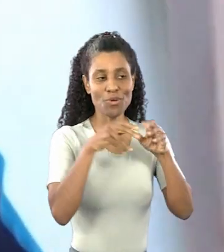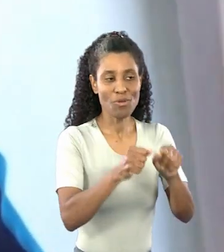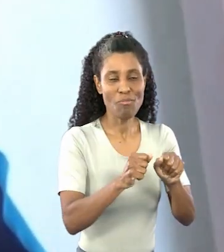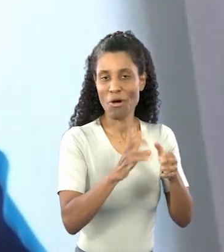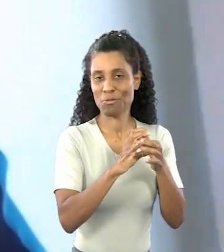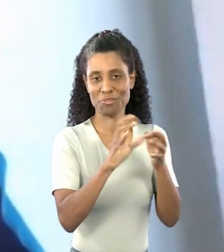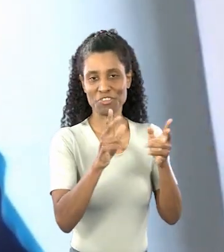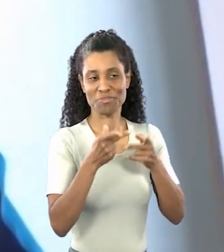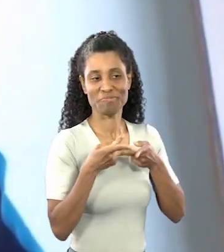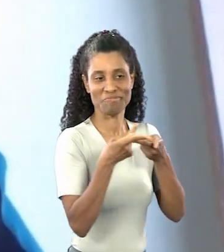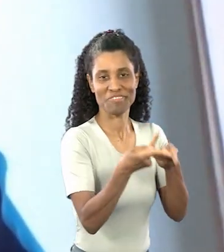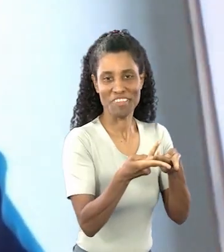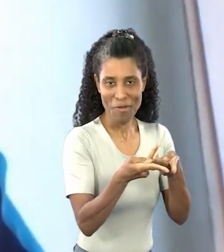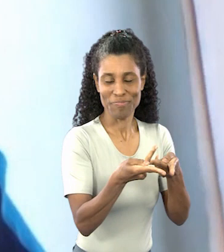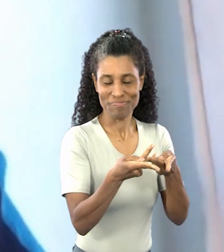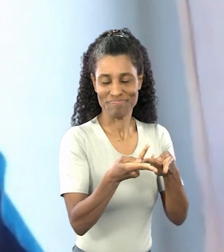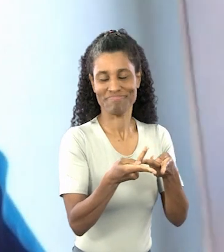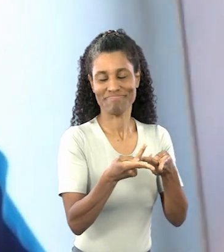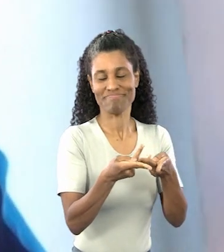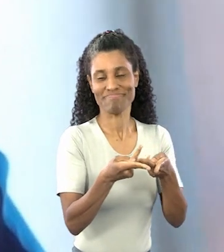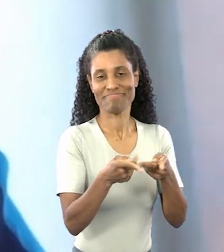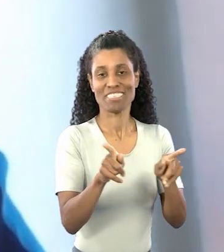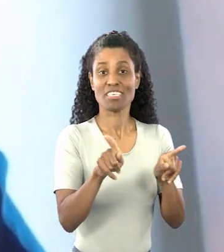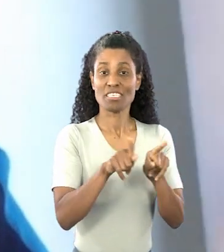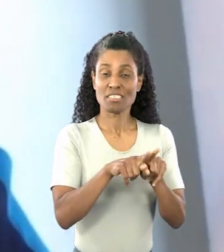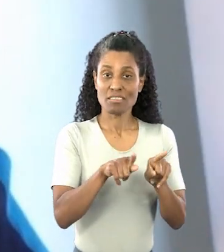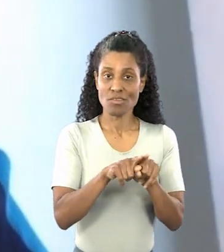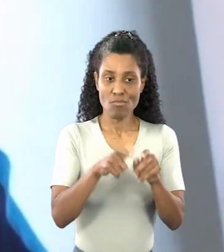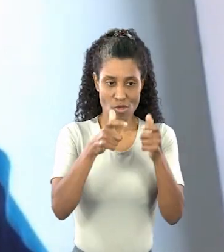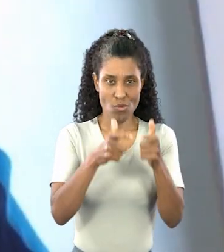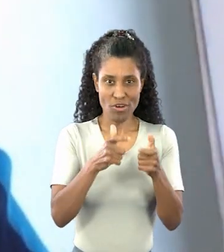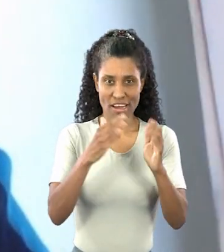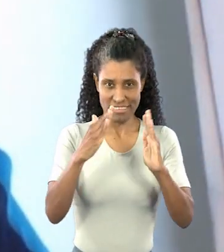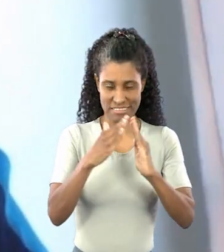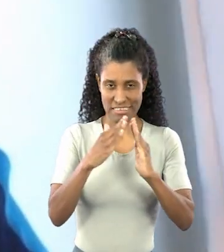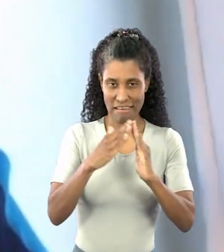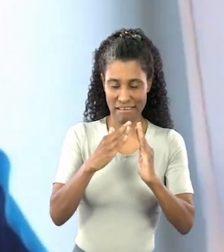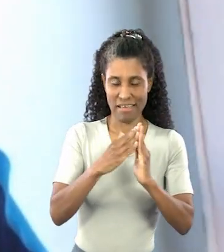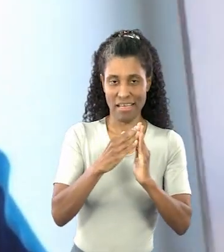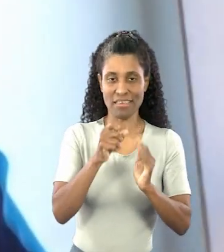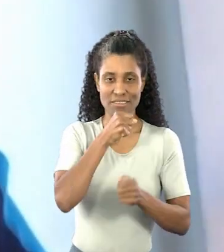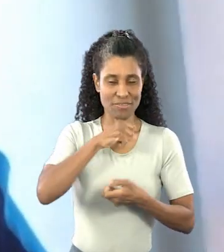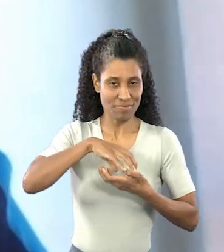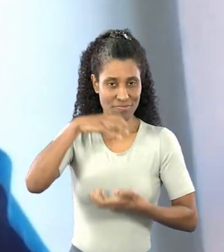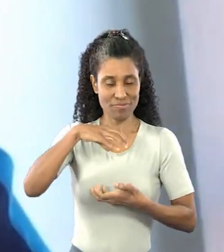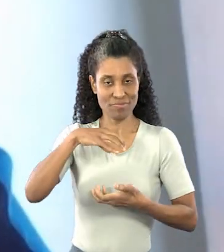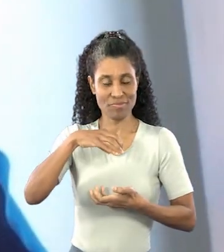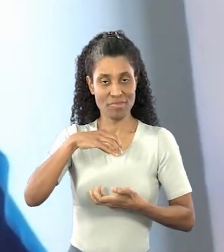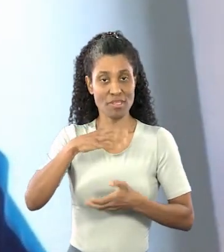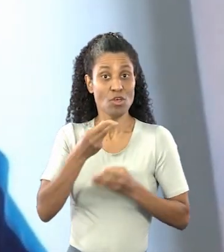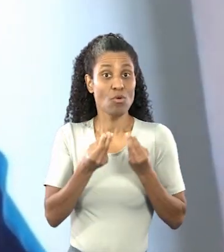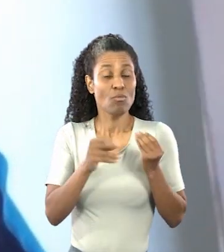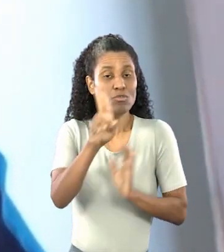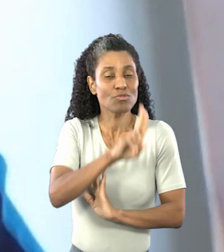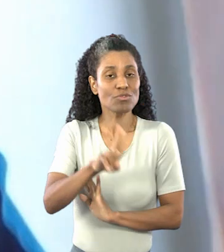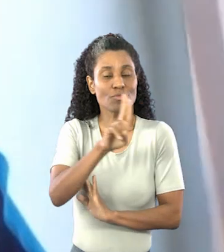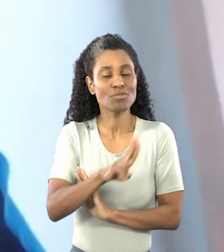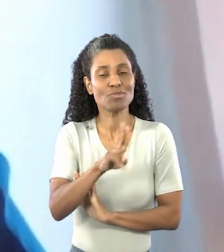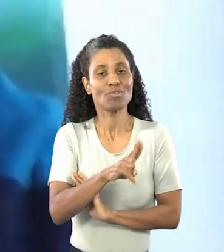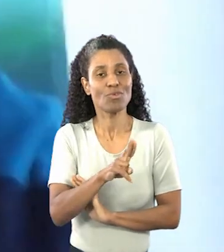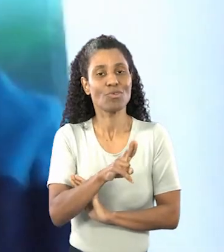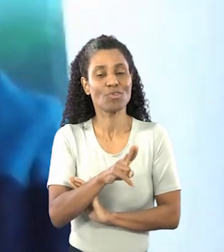essa parte facilita, né? Geriatrias, hoje já tem muitas que